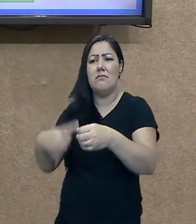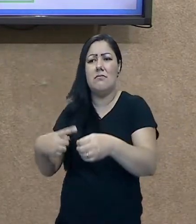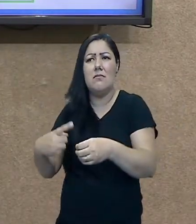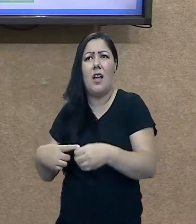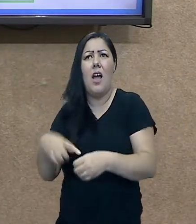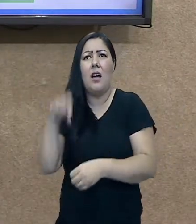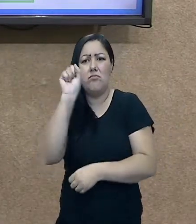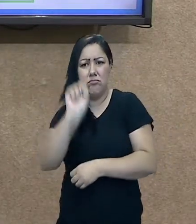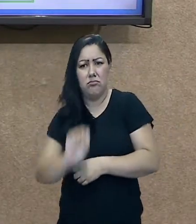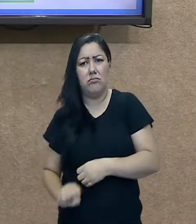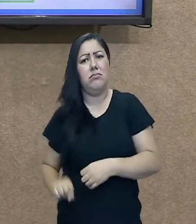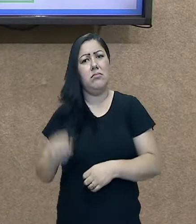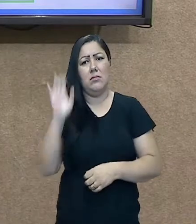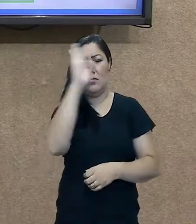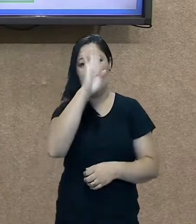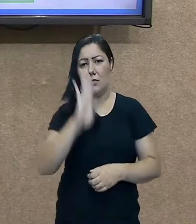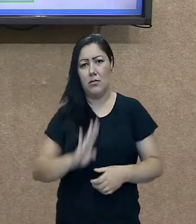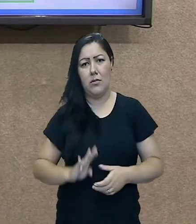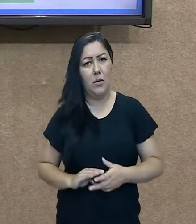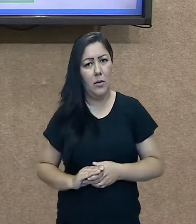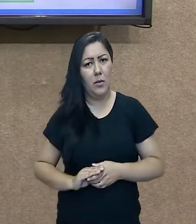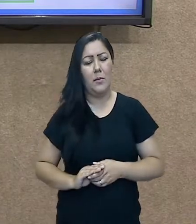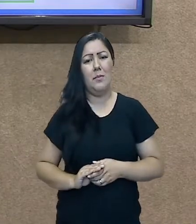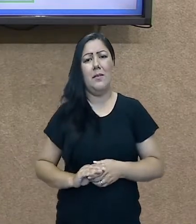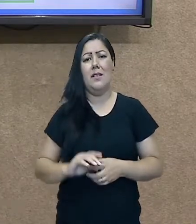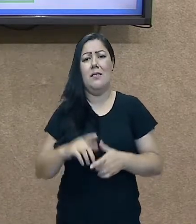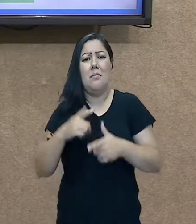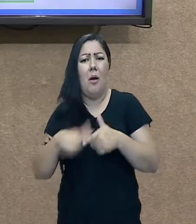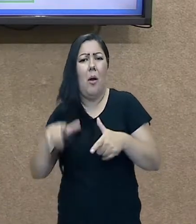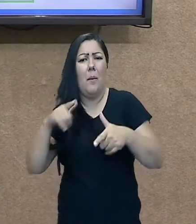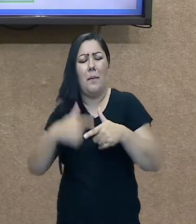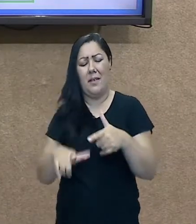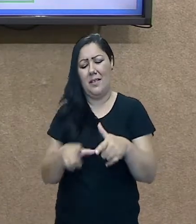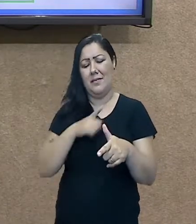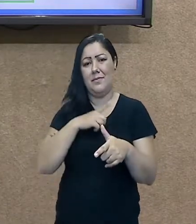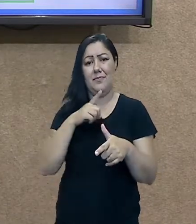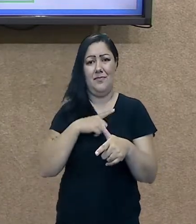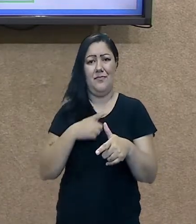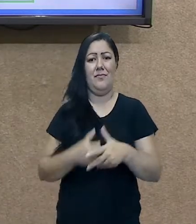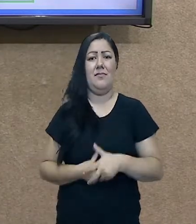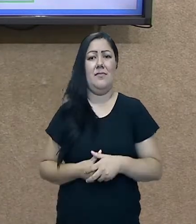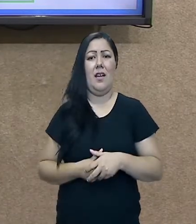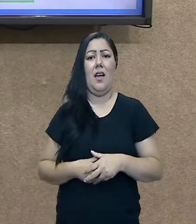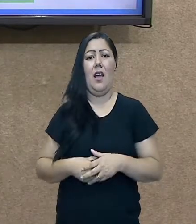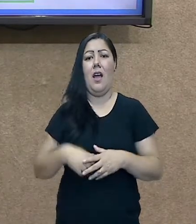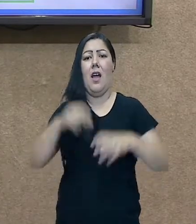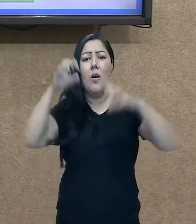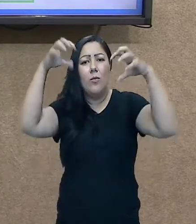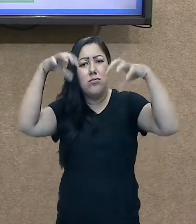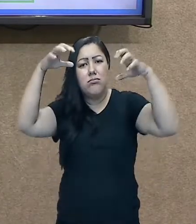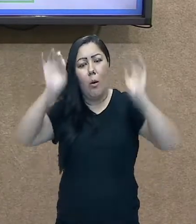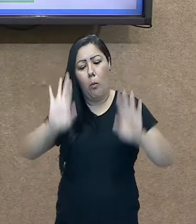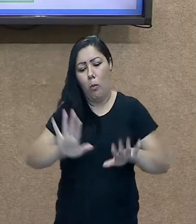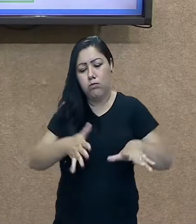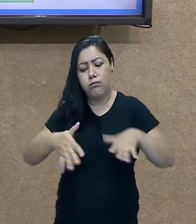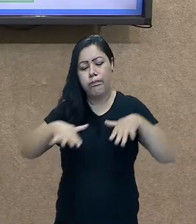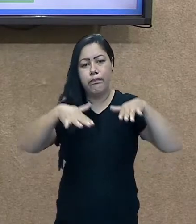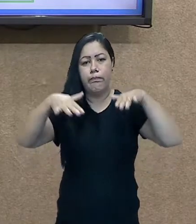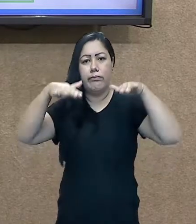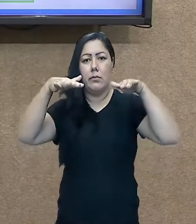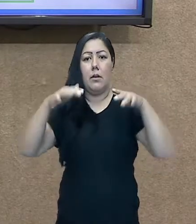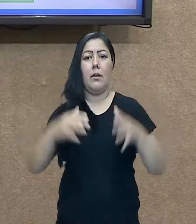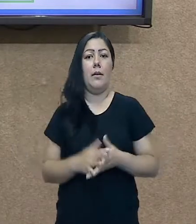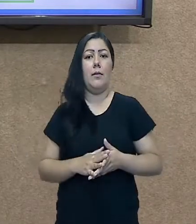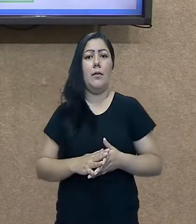trazido muitos problemas. Às vezes, em outros países, a